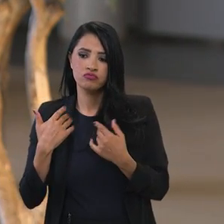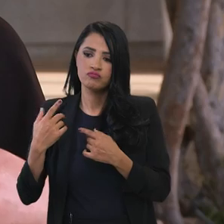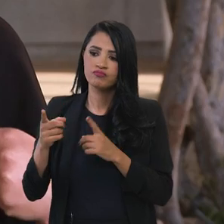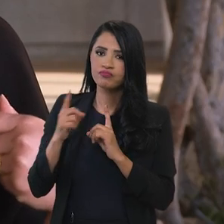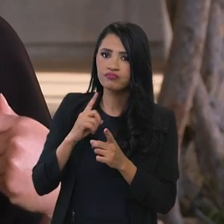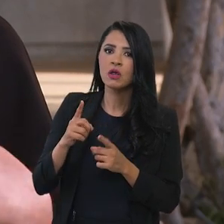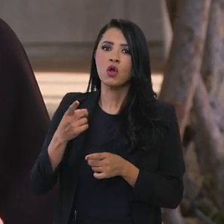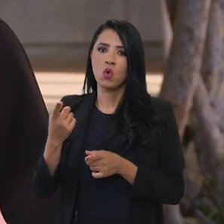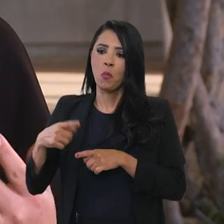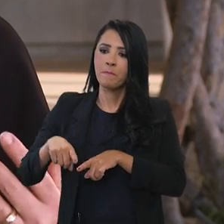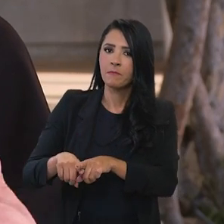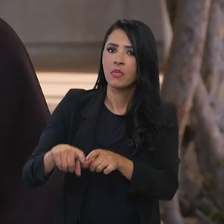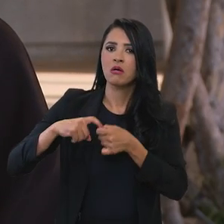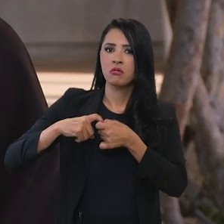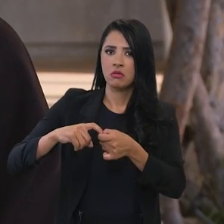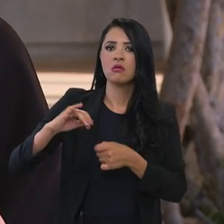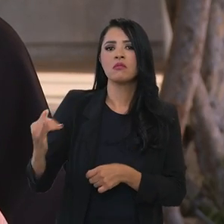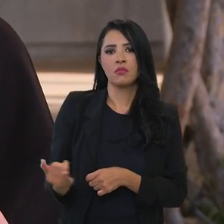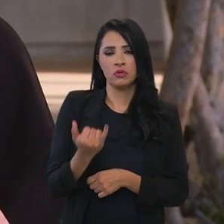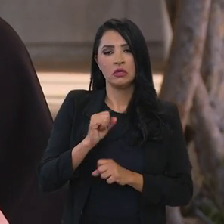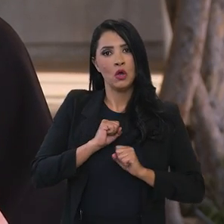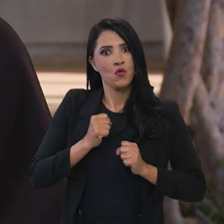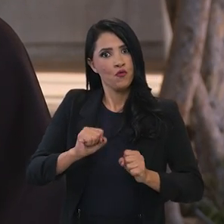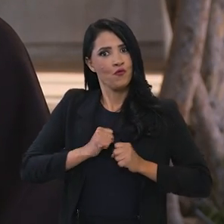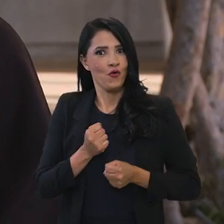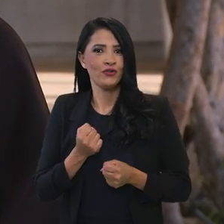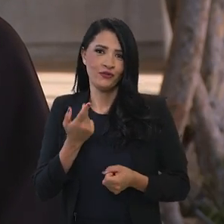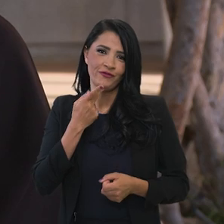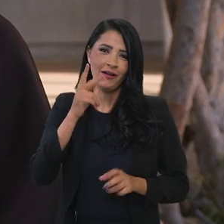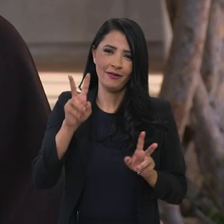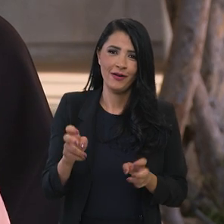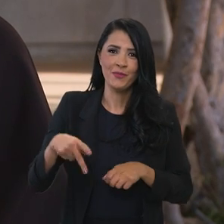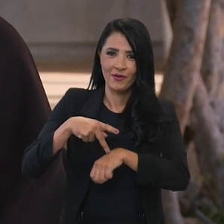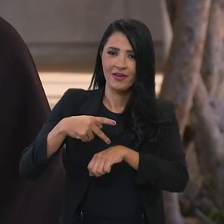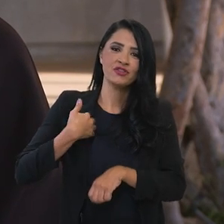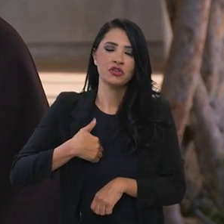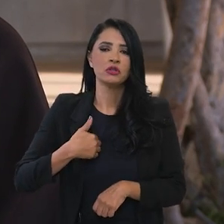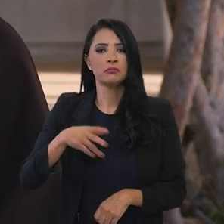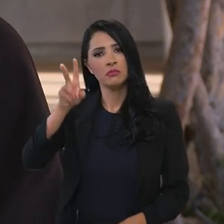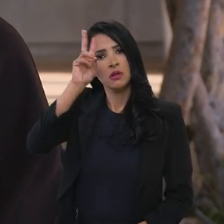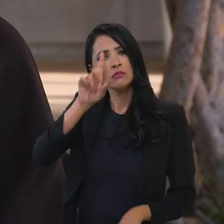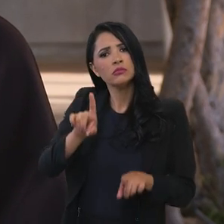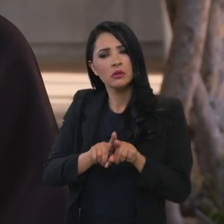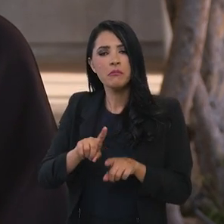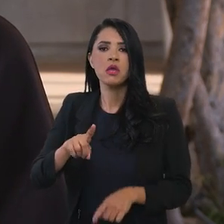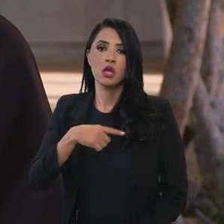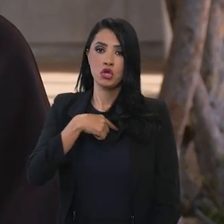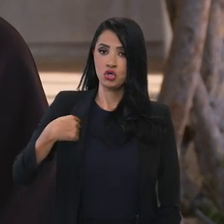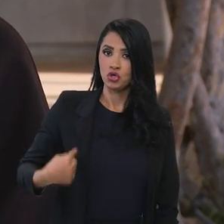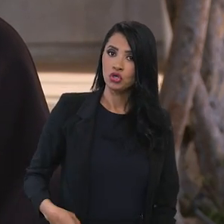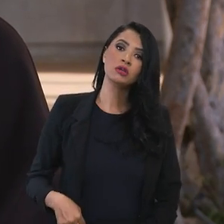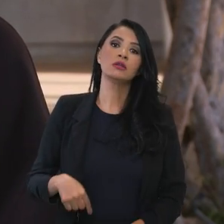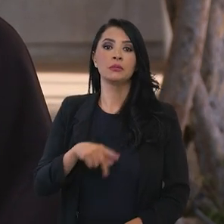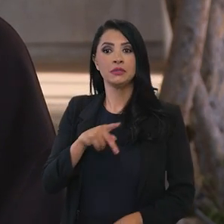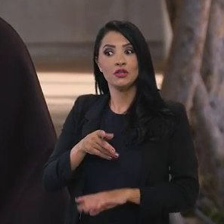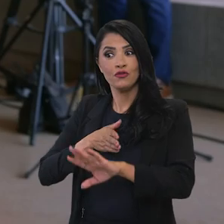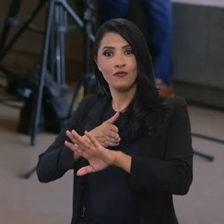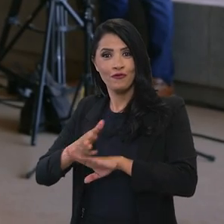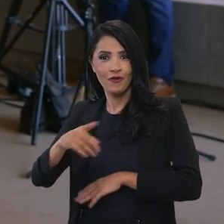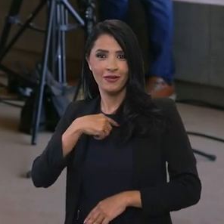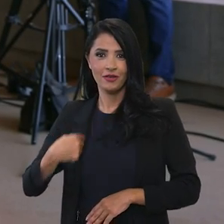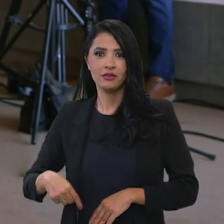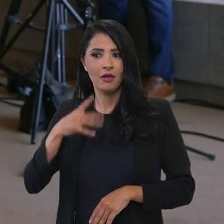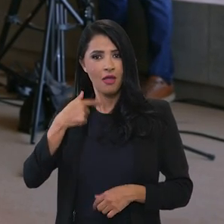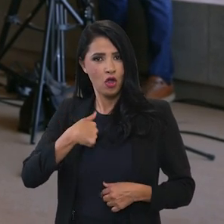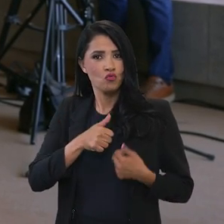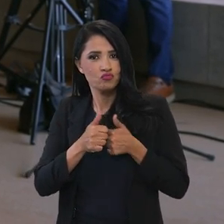China. Enfim, há várias oportunidades para que nós possamos expandir e diversificar o nosso comércio com esse país, que de fato